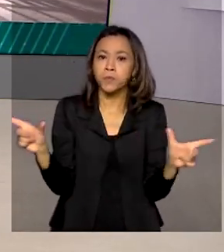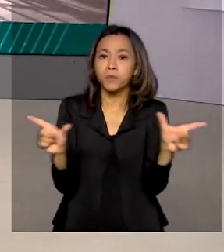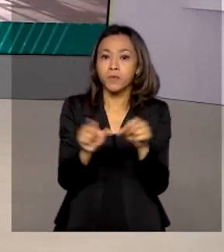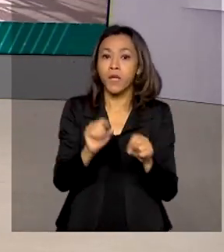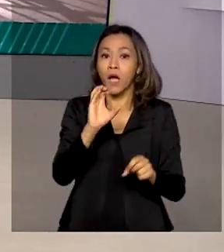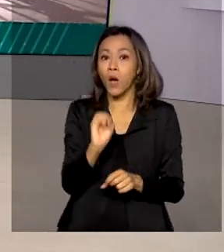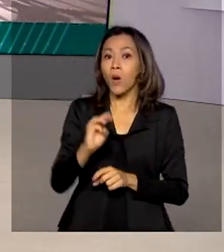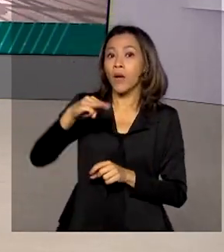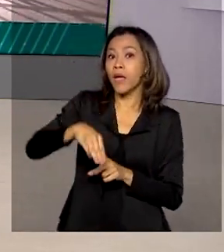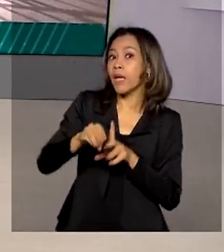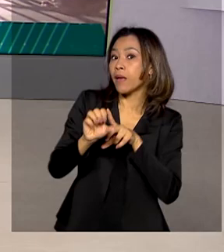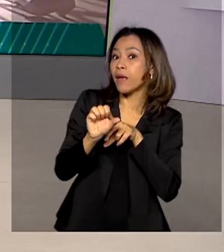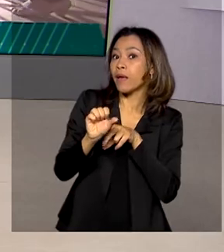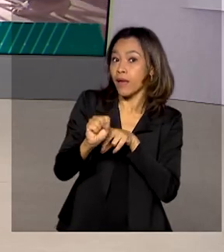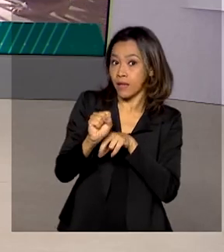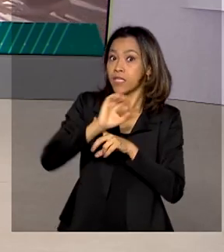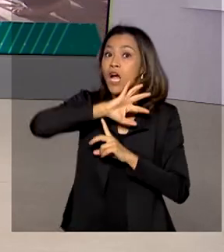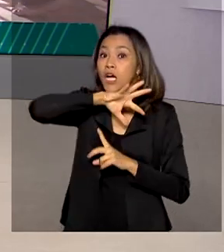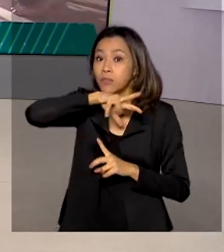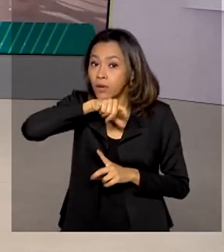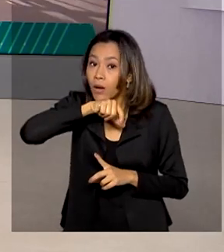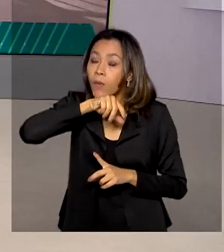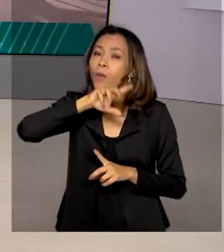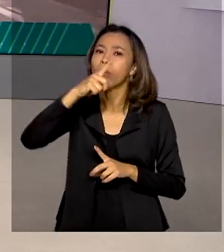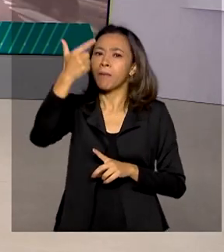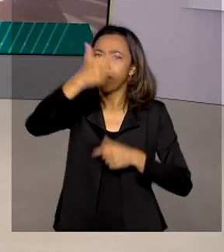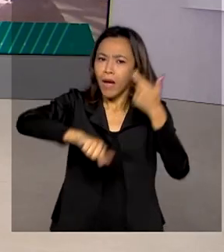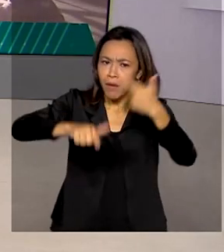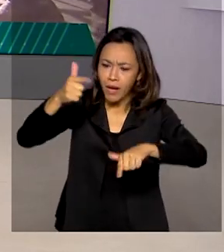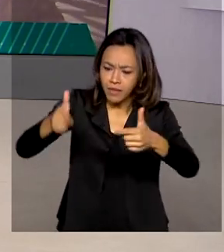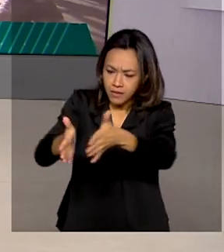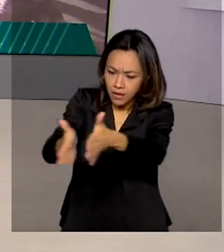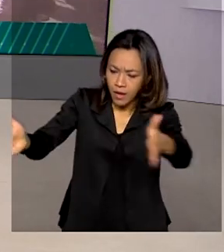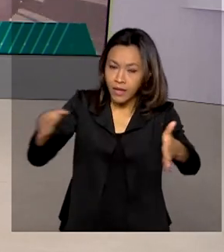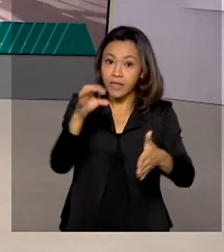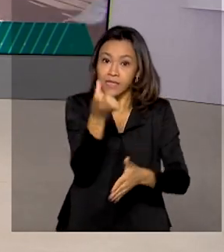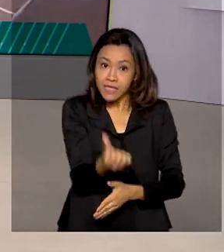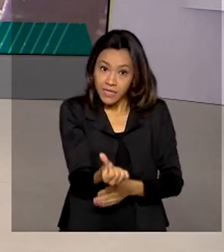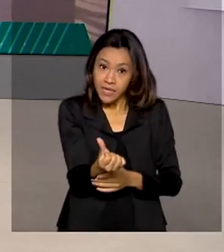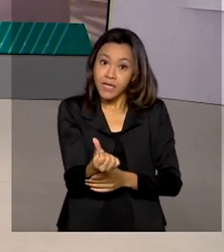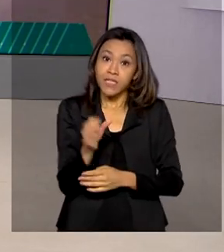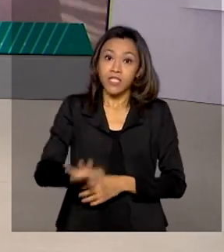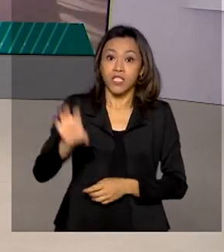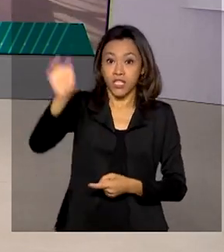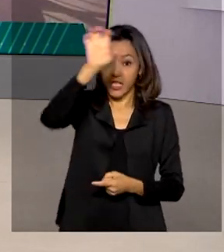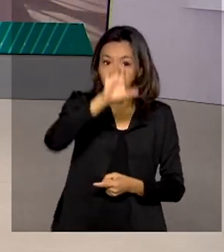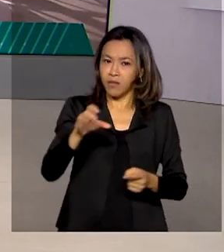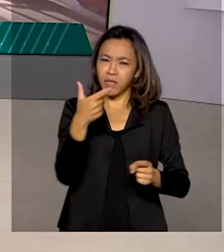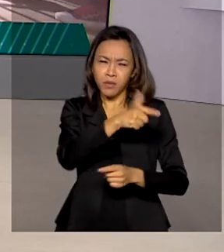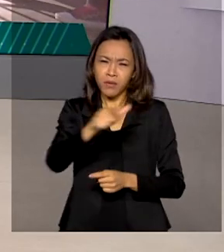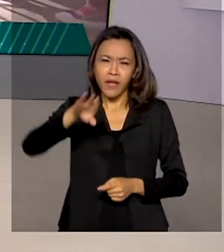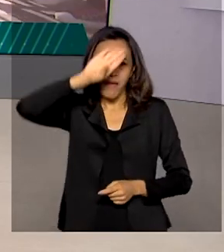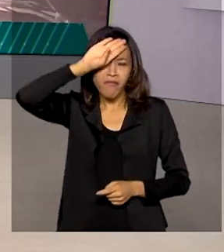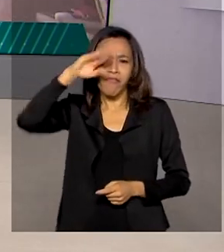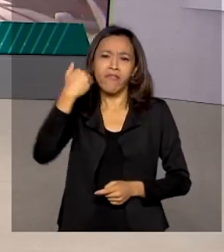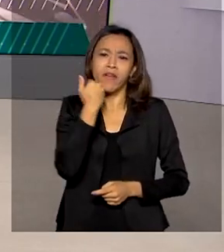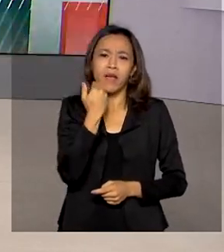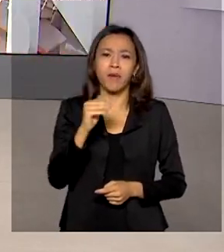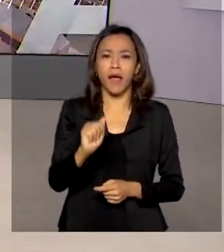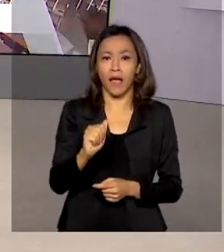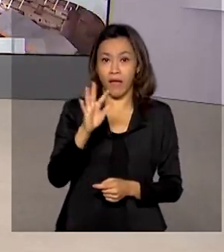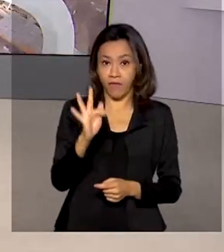de Saúde Animal para o reconhecimento de mais áreas em seis estados como zonas livres de febre aftosa sem